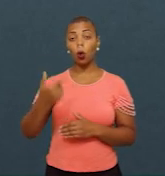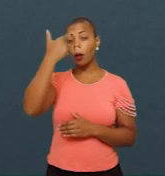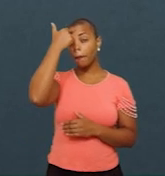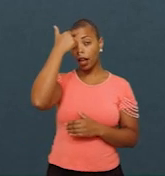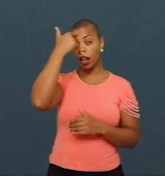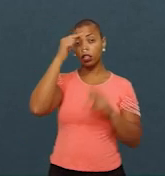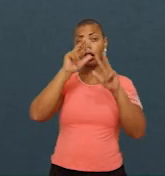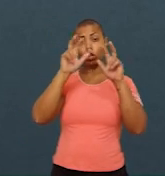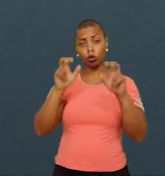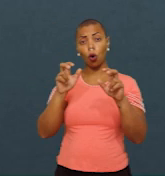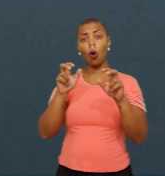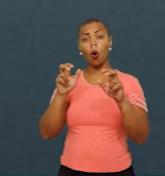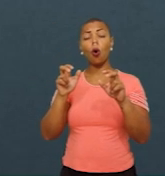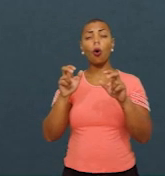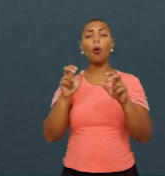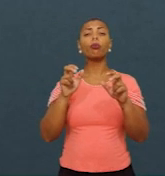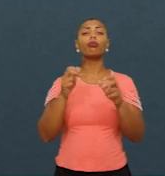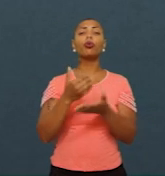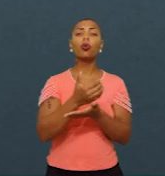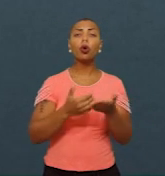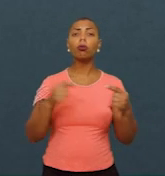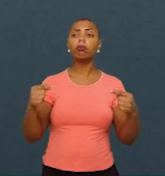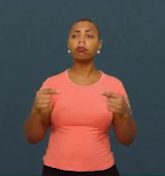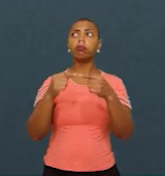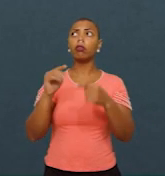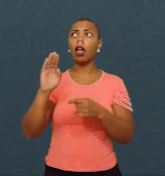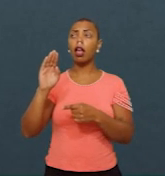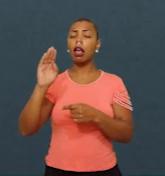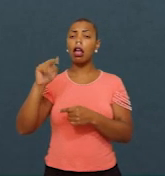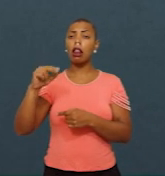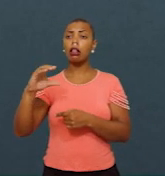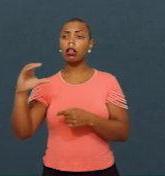alinhado à base, nós estamos falando num currículo que tem